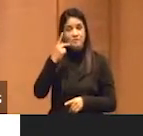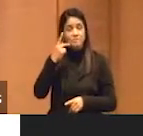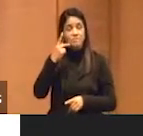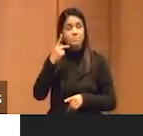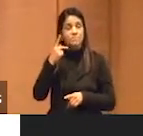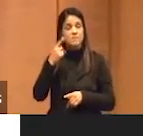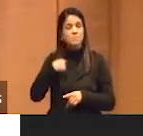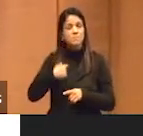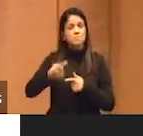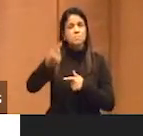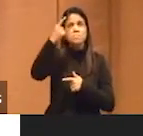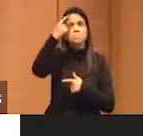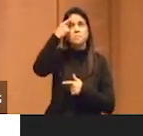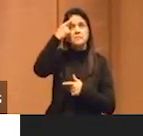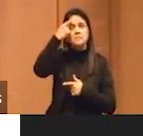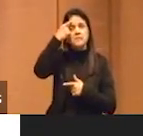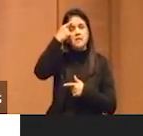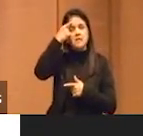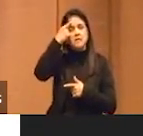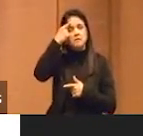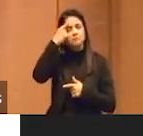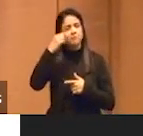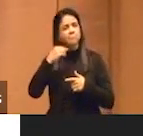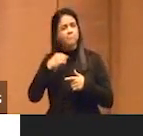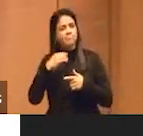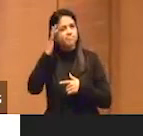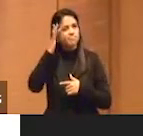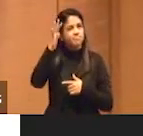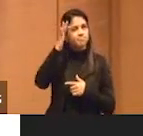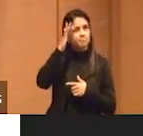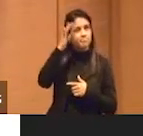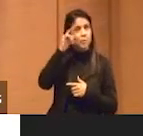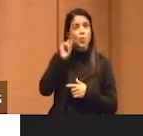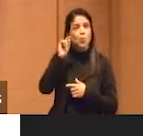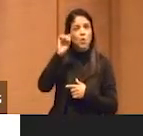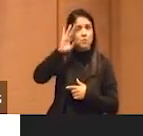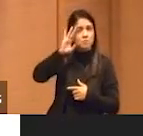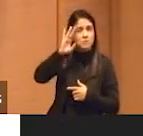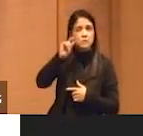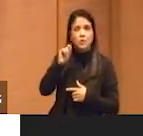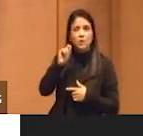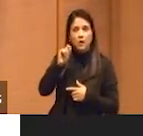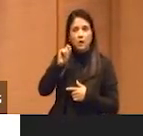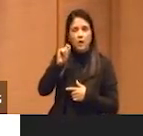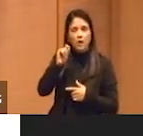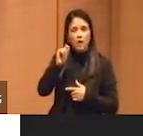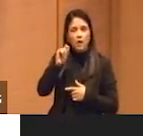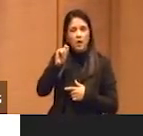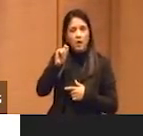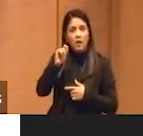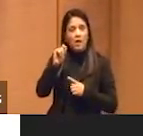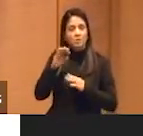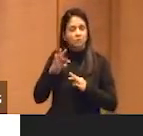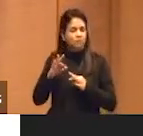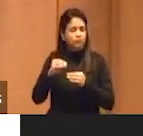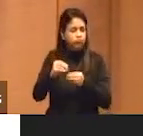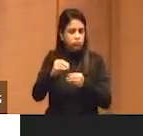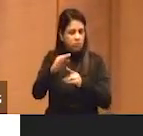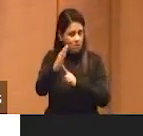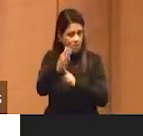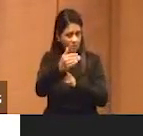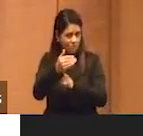voltar a pensar naquilo que me parece fundamental, que é a não totalidade das tecnologias,